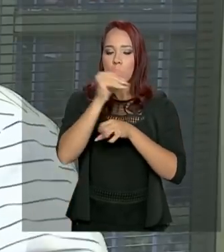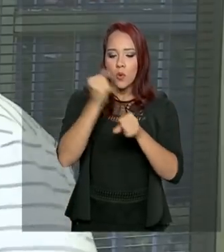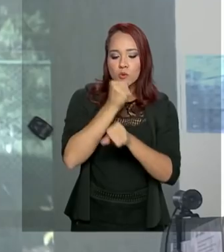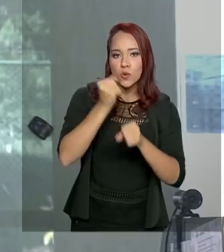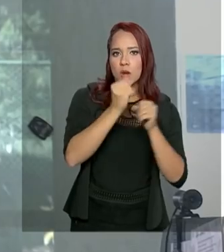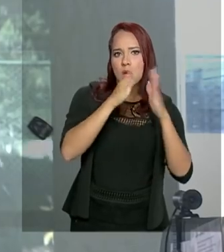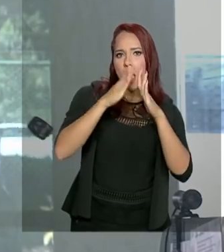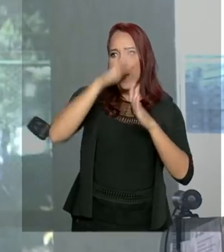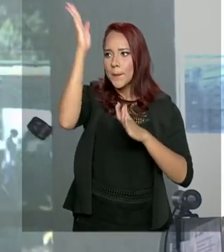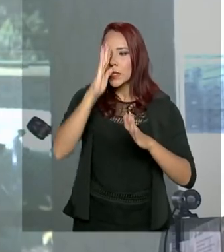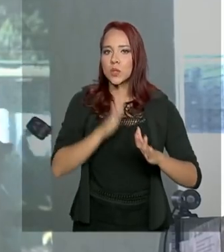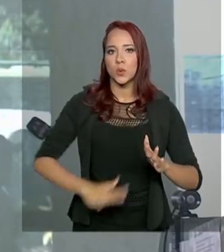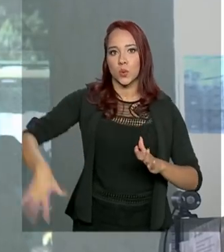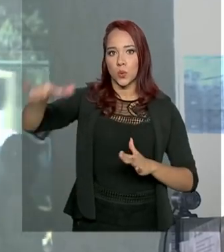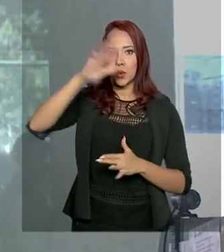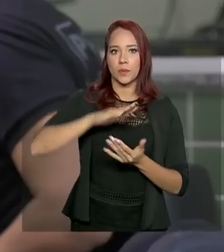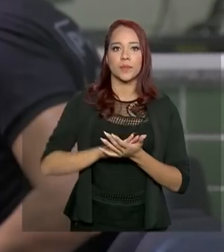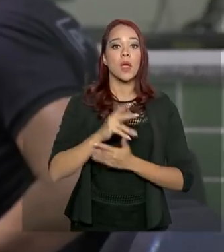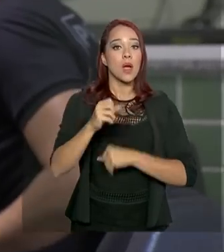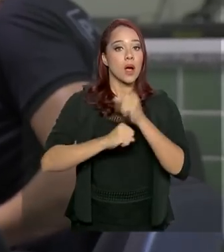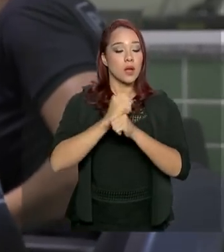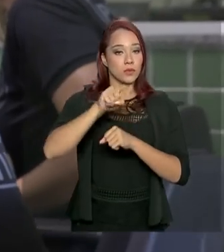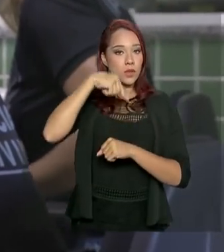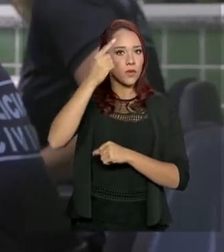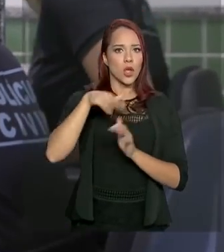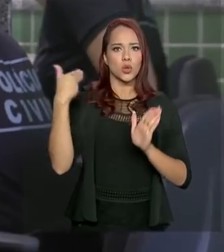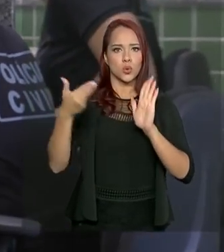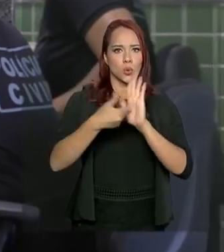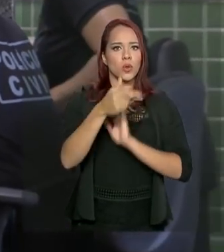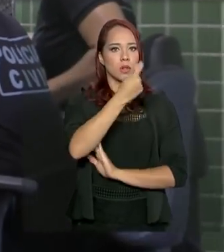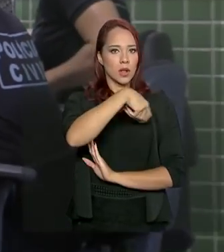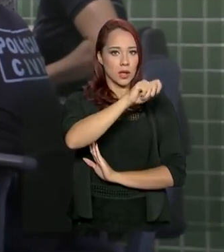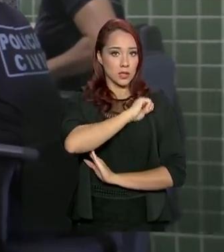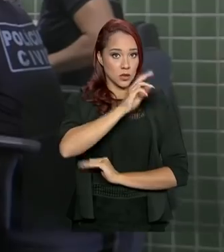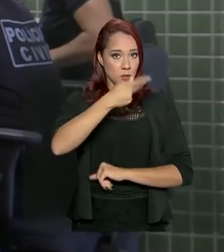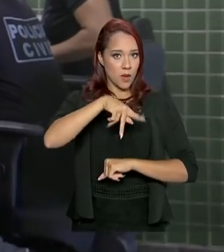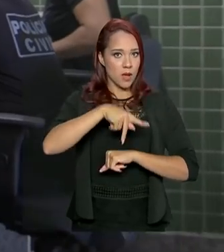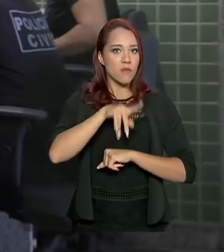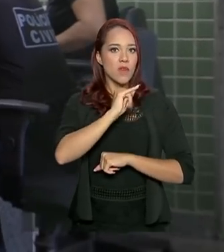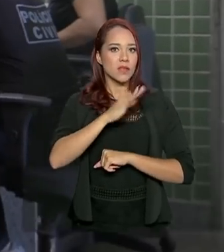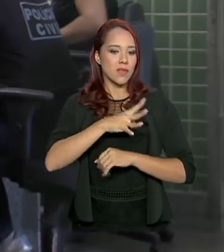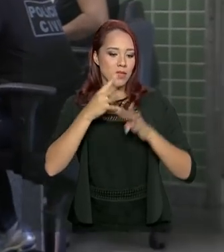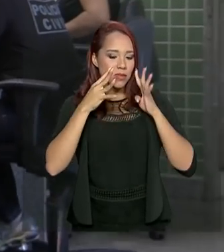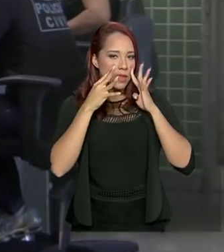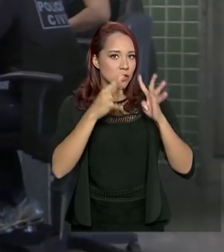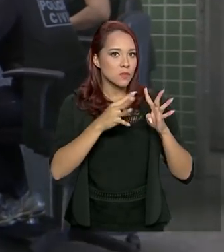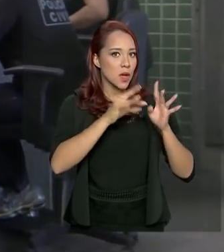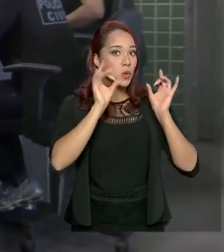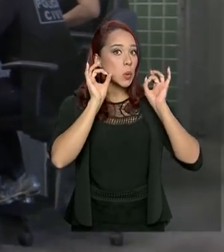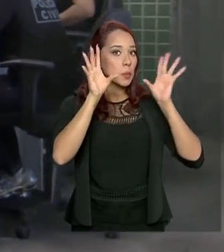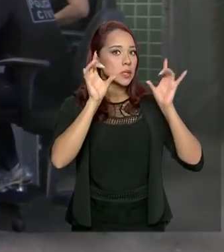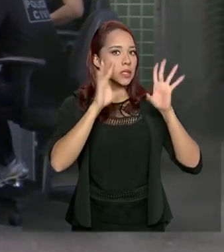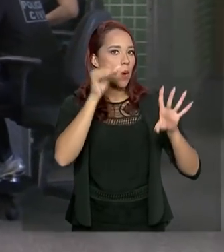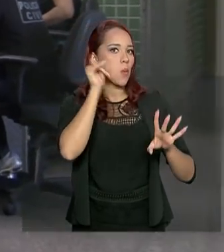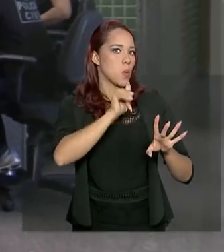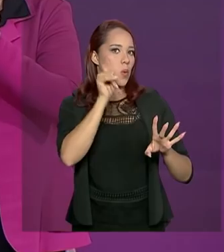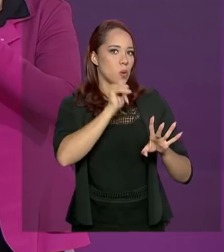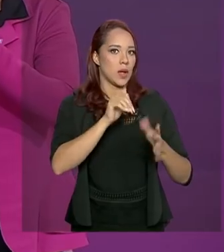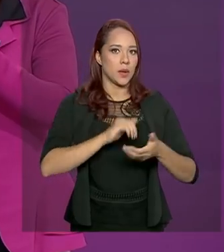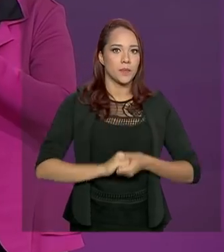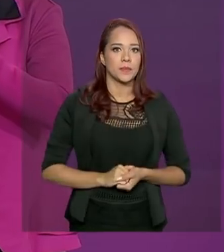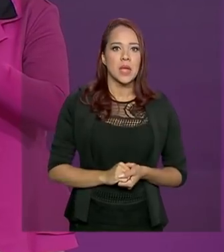no Brasil inteiro. A partir do ano que vem, todas as delegacias do país terão atendimento personalizado para mulheres.